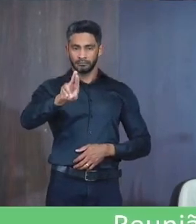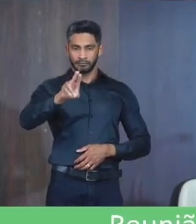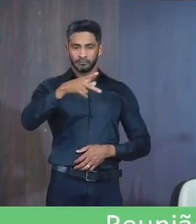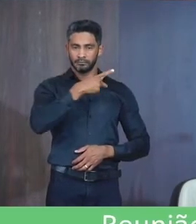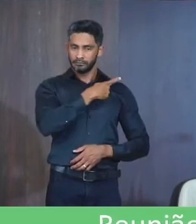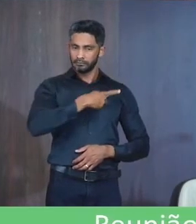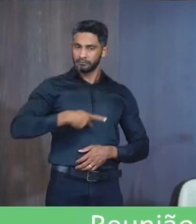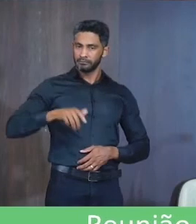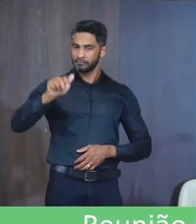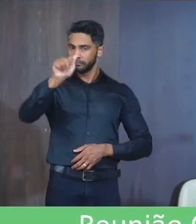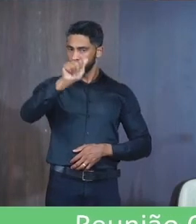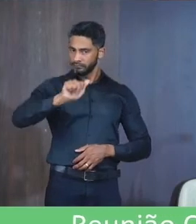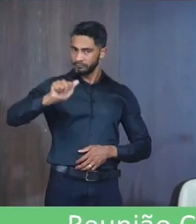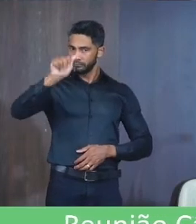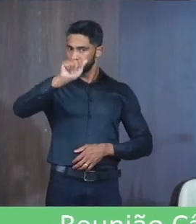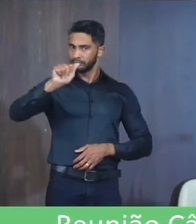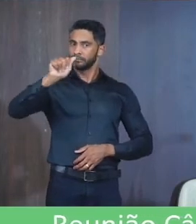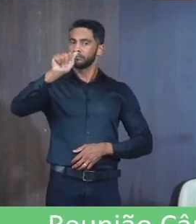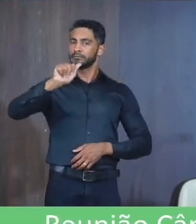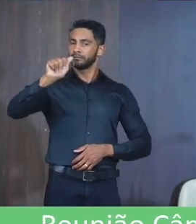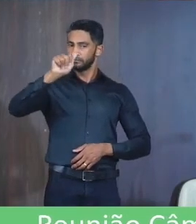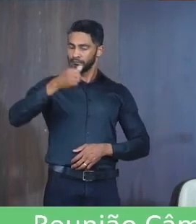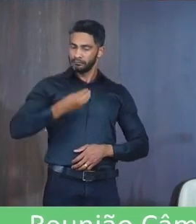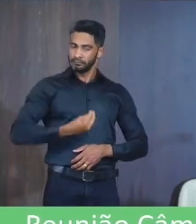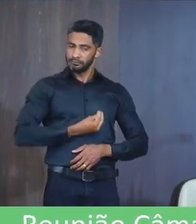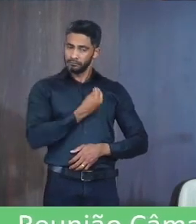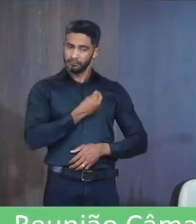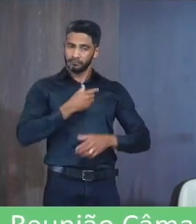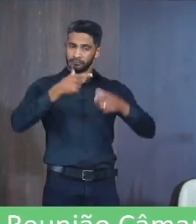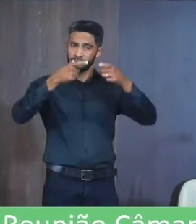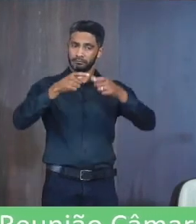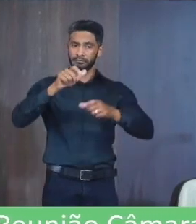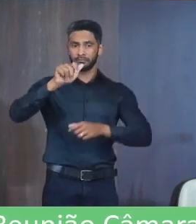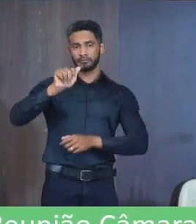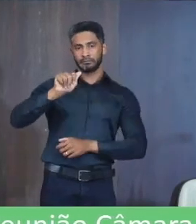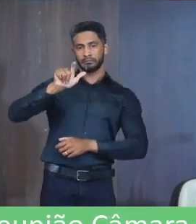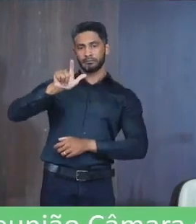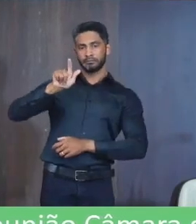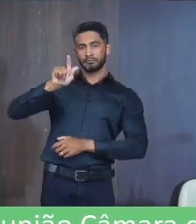Presidente da associação De moradores Do bairro Godões Agradecimentos Da Ivani